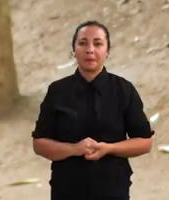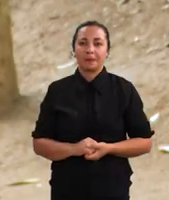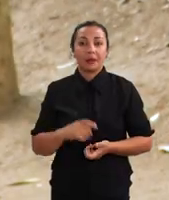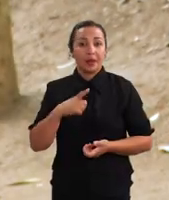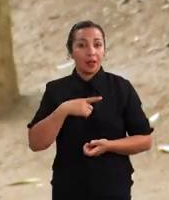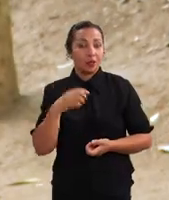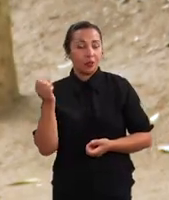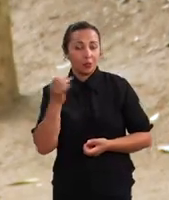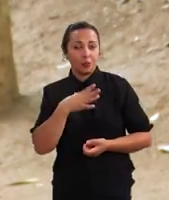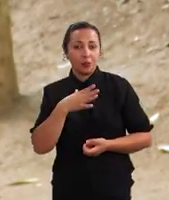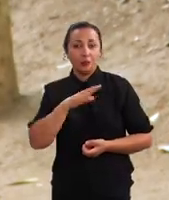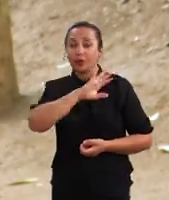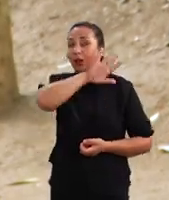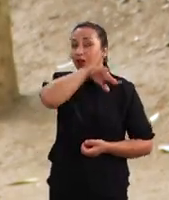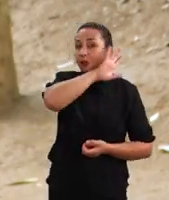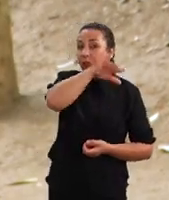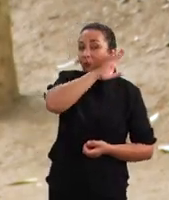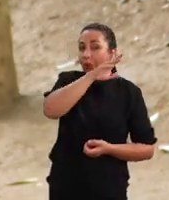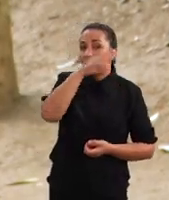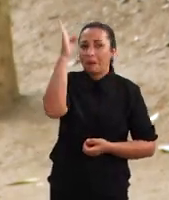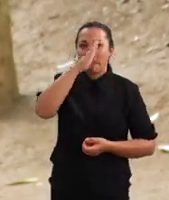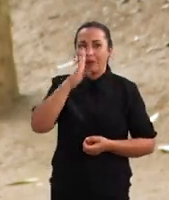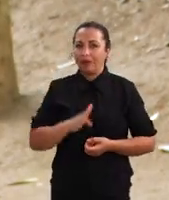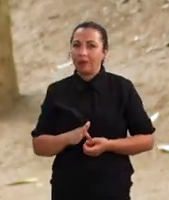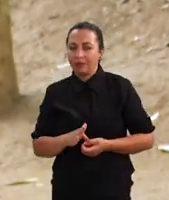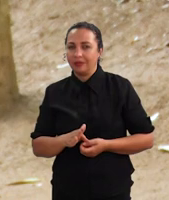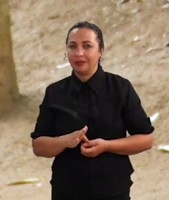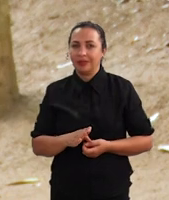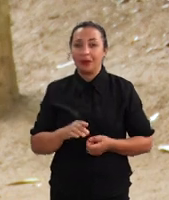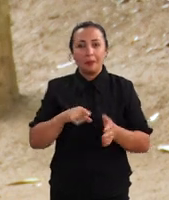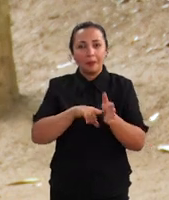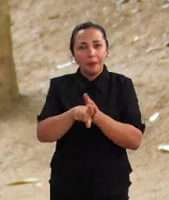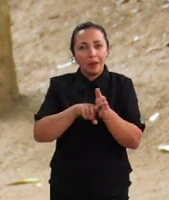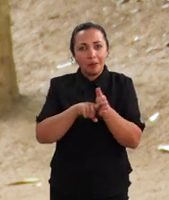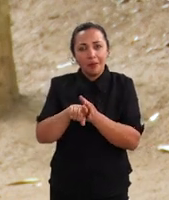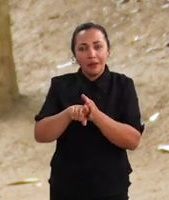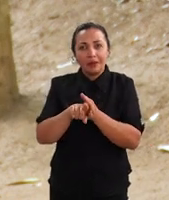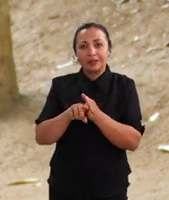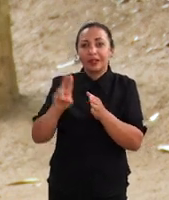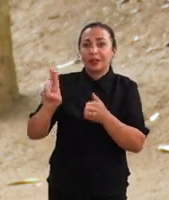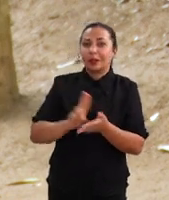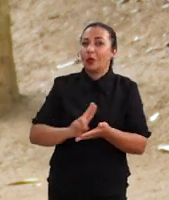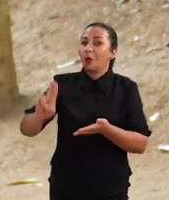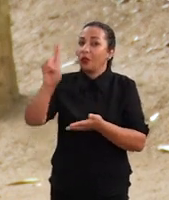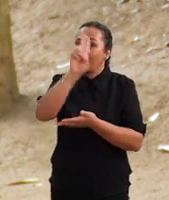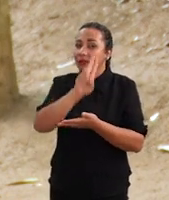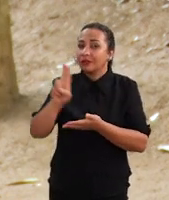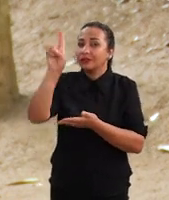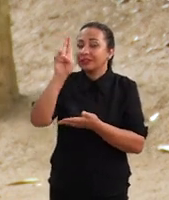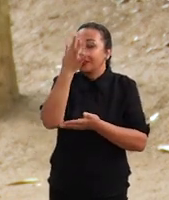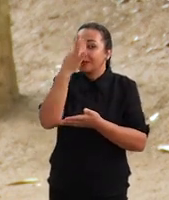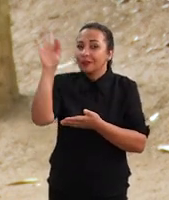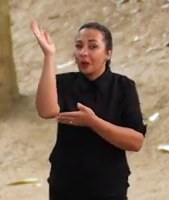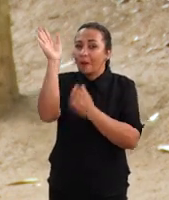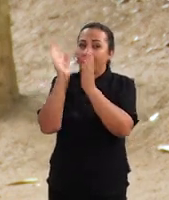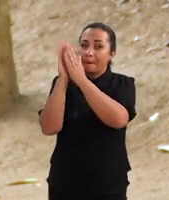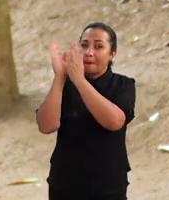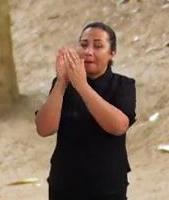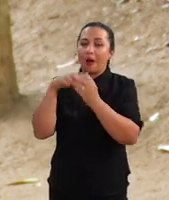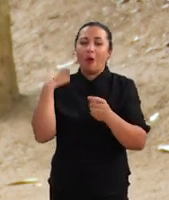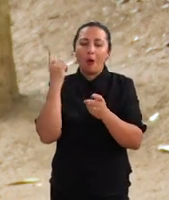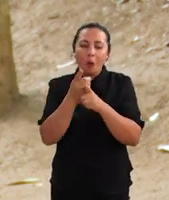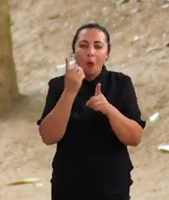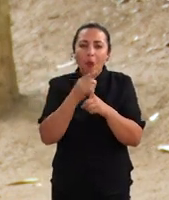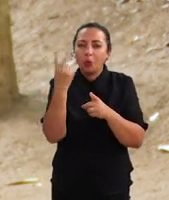E tem novidade na fauna brasileira. Uma pesquisa da Universidade Federal de Pernambuco revela a descoberta de duas novas